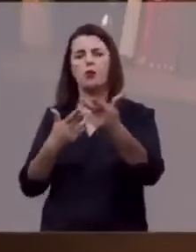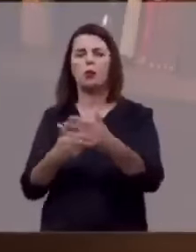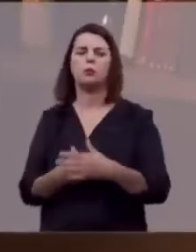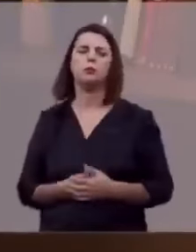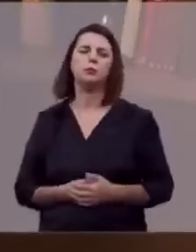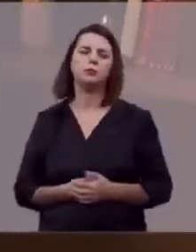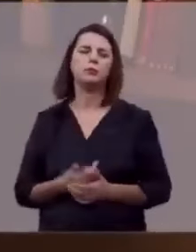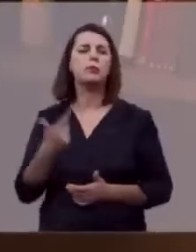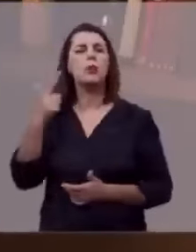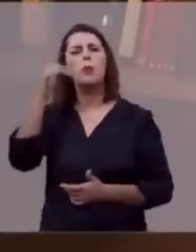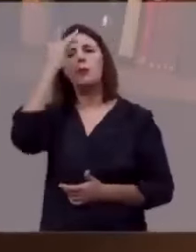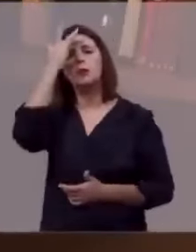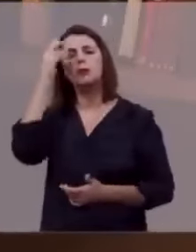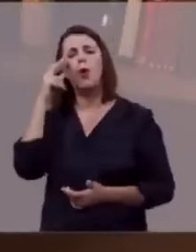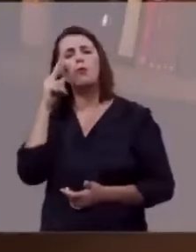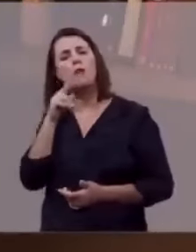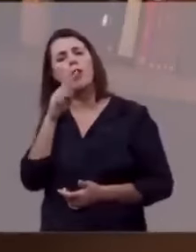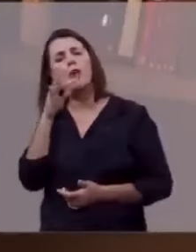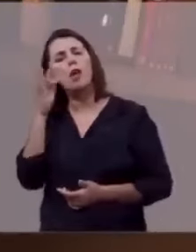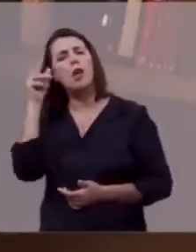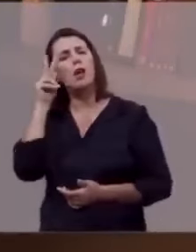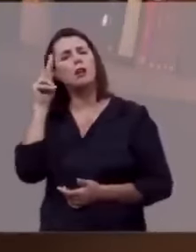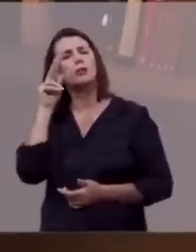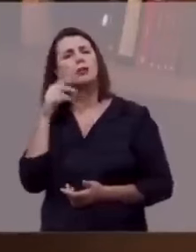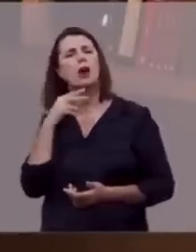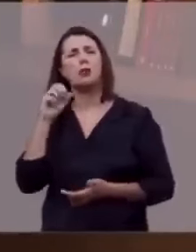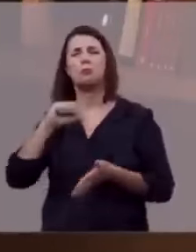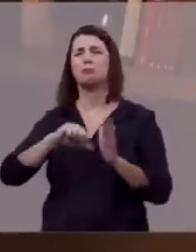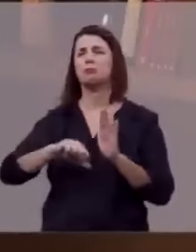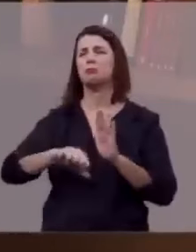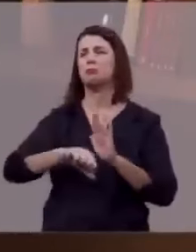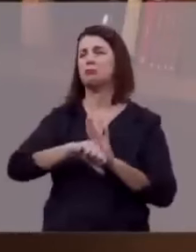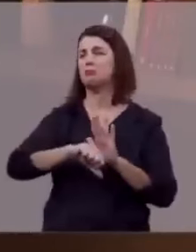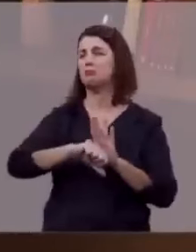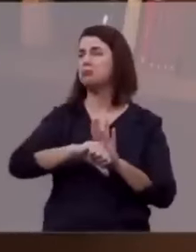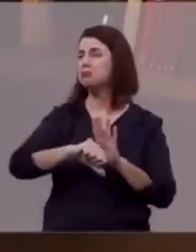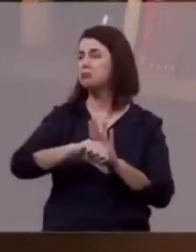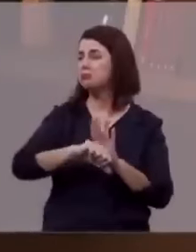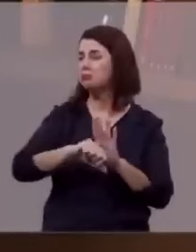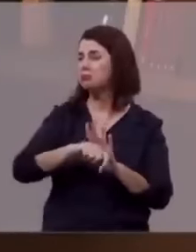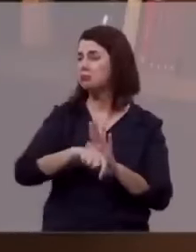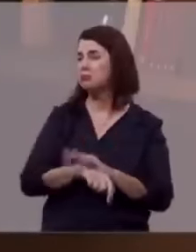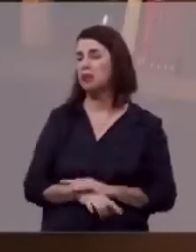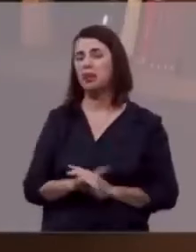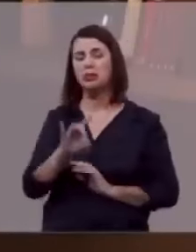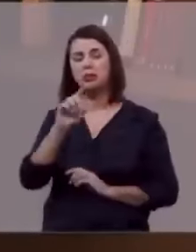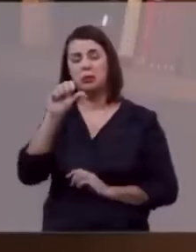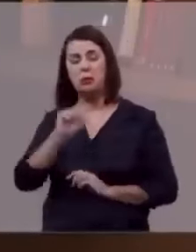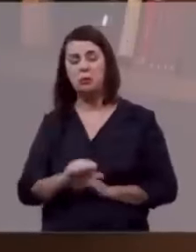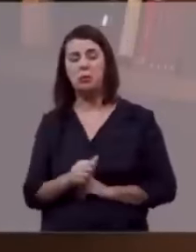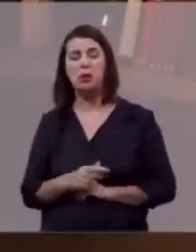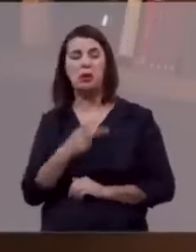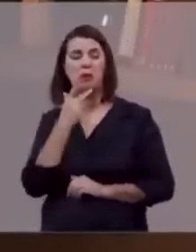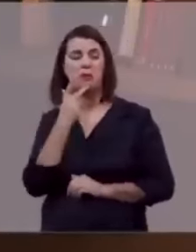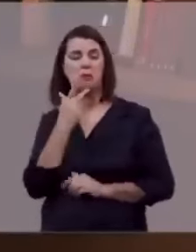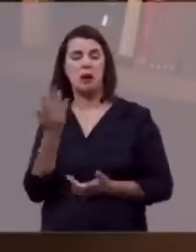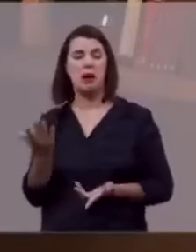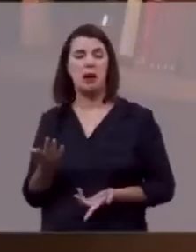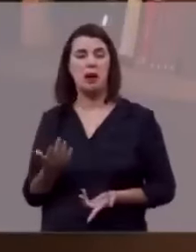Outros olham para a história com um pessimismo crônico e dizem que história